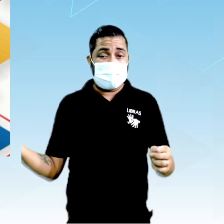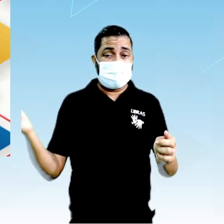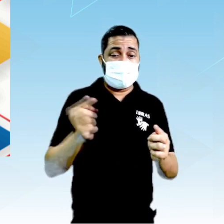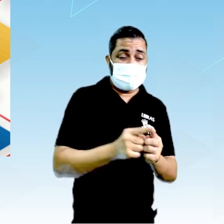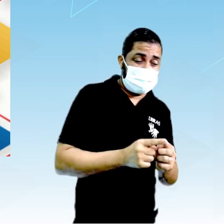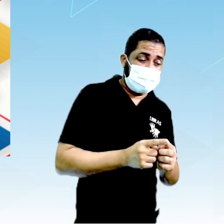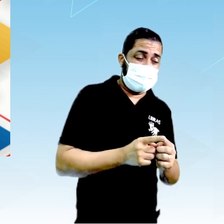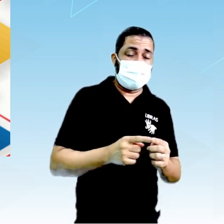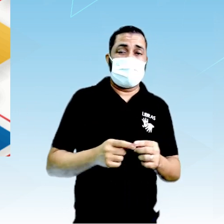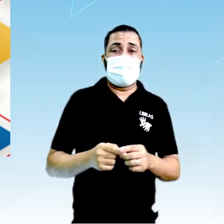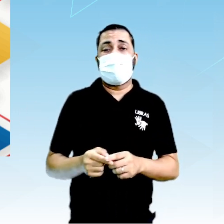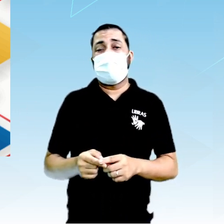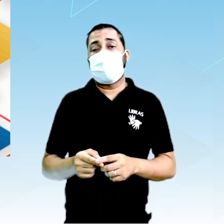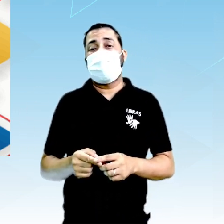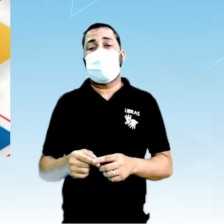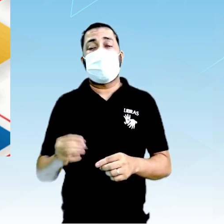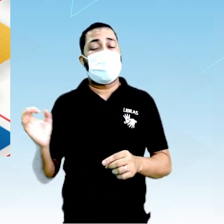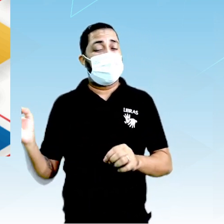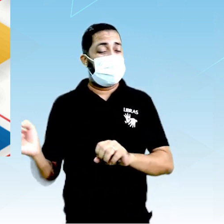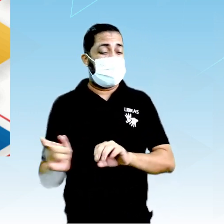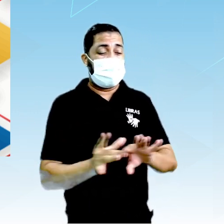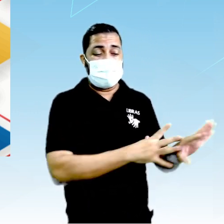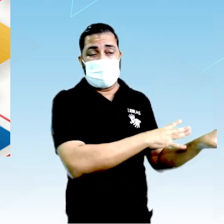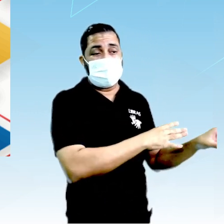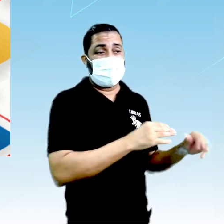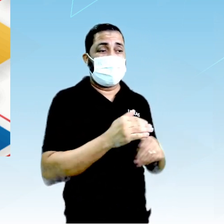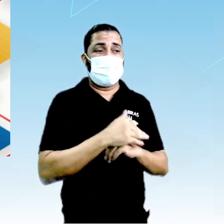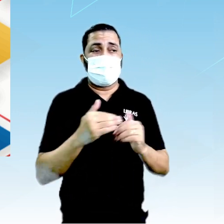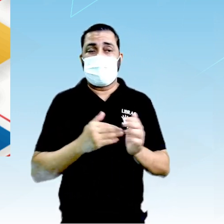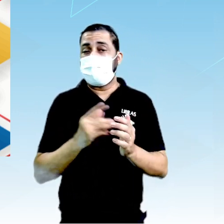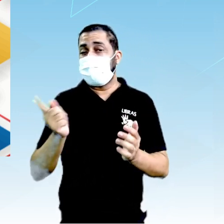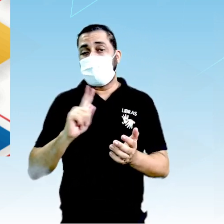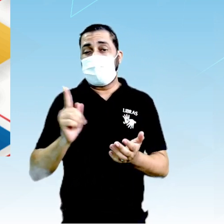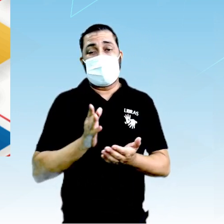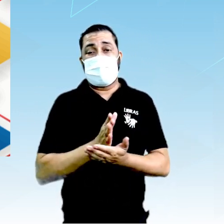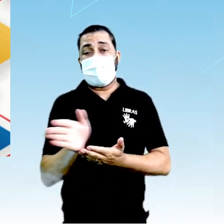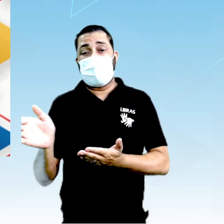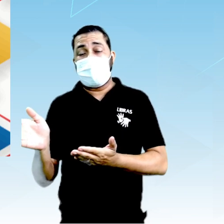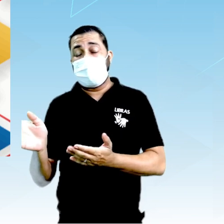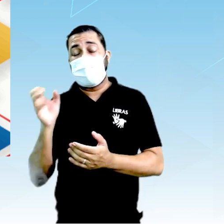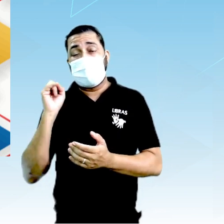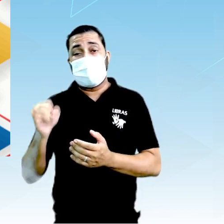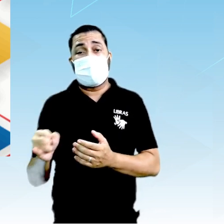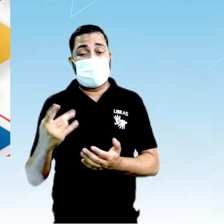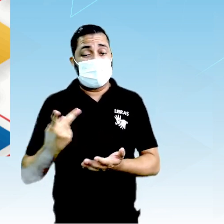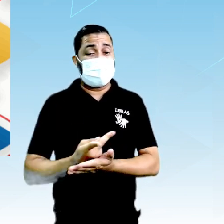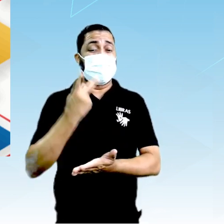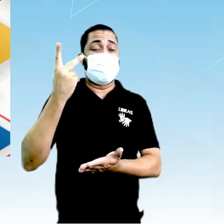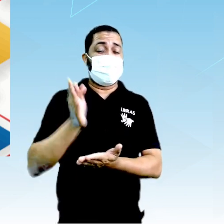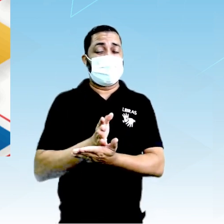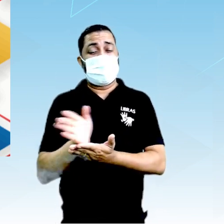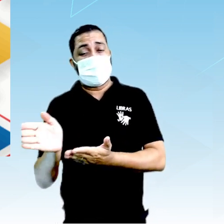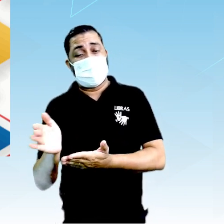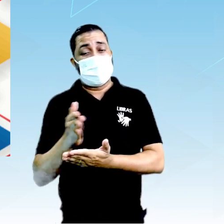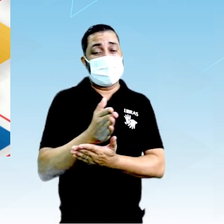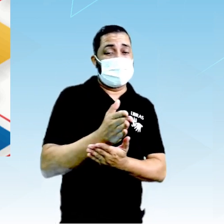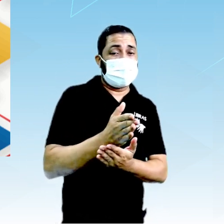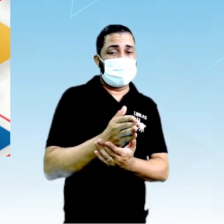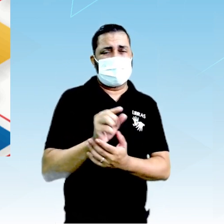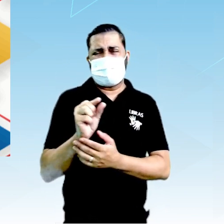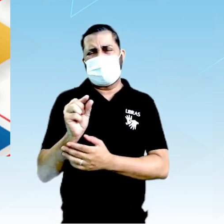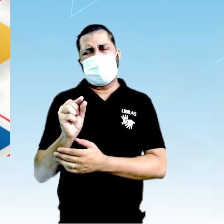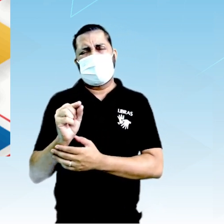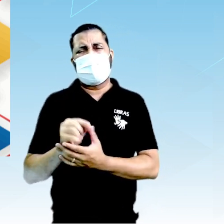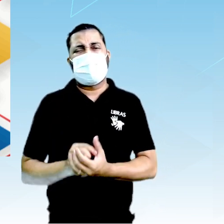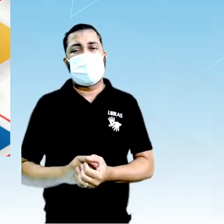vão passar totalmente, sem nenhum grande desvio. Quando acontecer algum desvio aqui ou ali, vão ser desvios muito